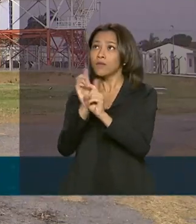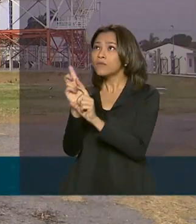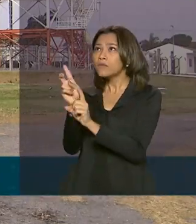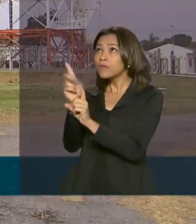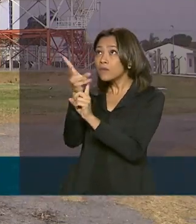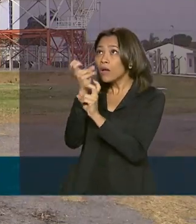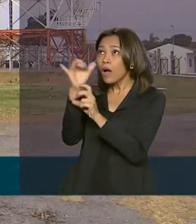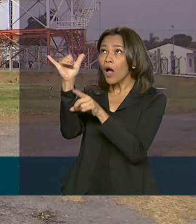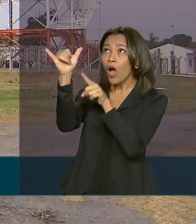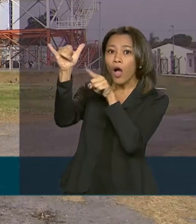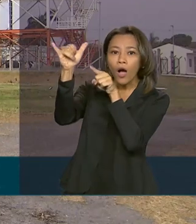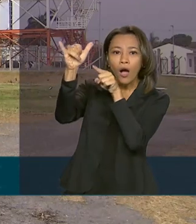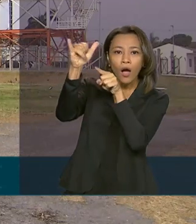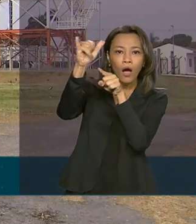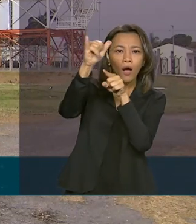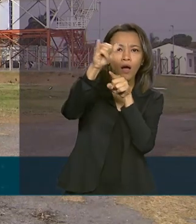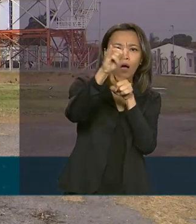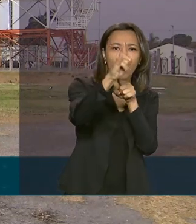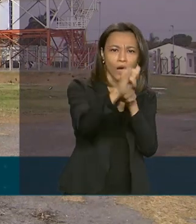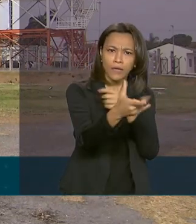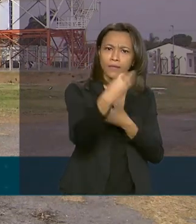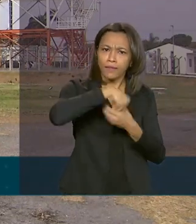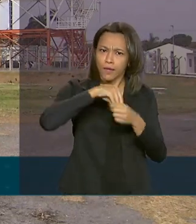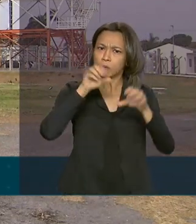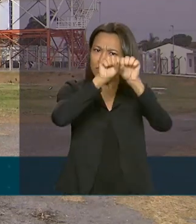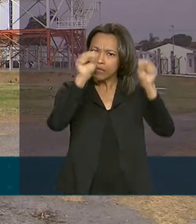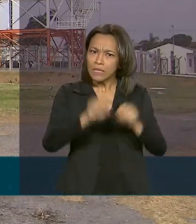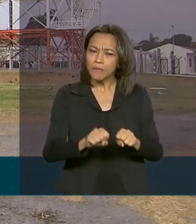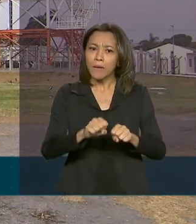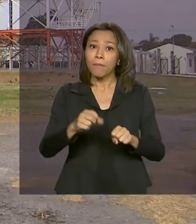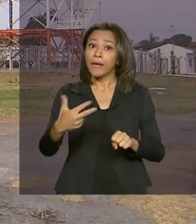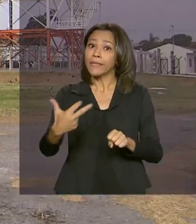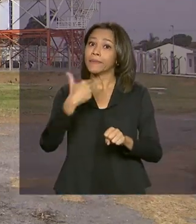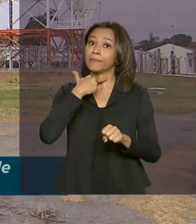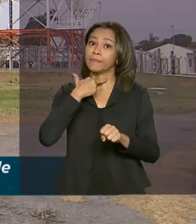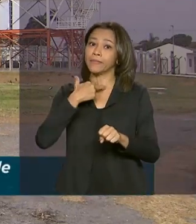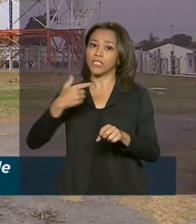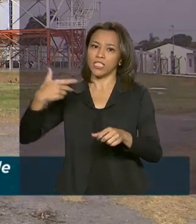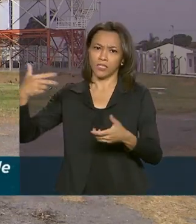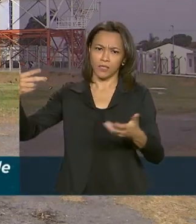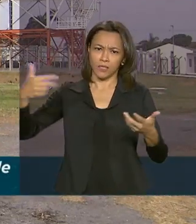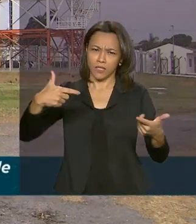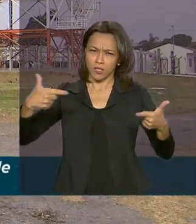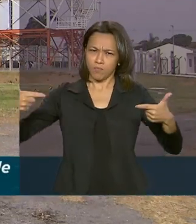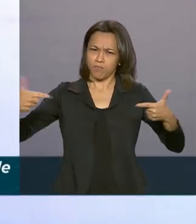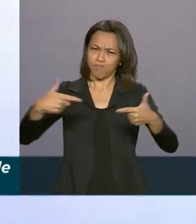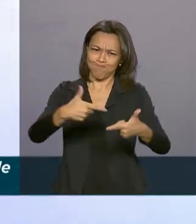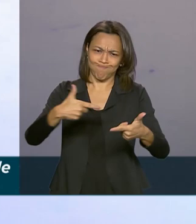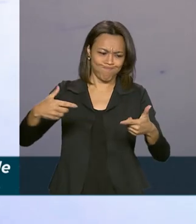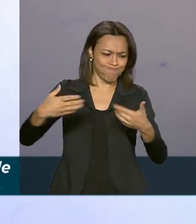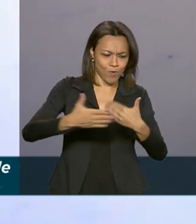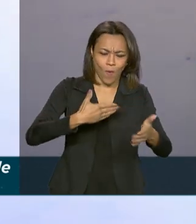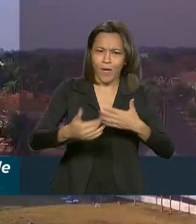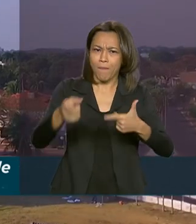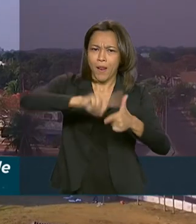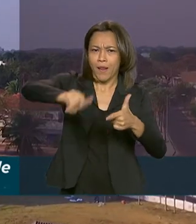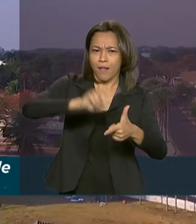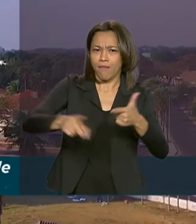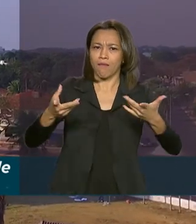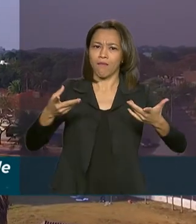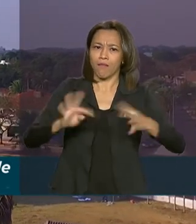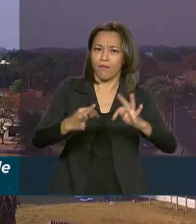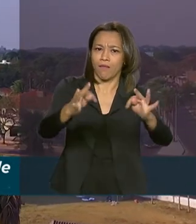detectada e tem um sistema para impedir qualquer tentativa de ataque por interferência eletrônica. A aeronave